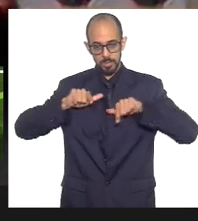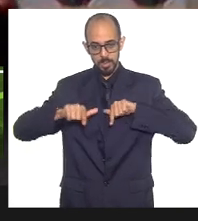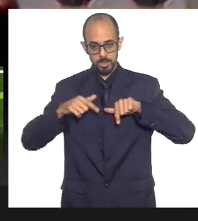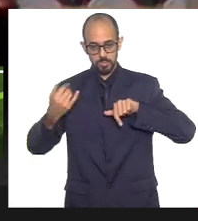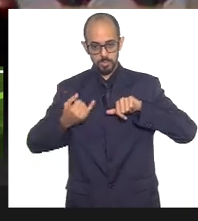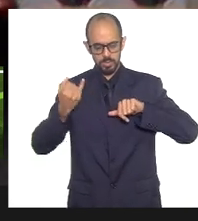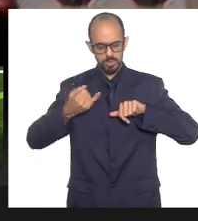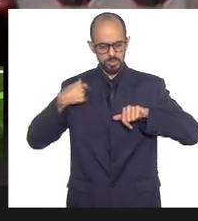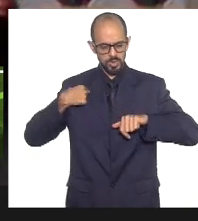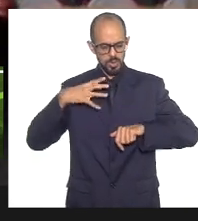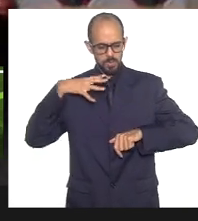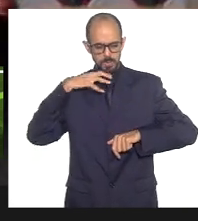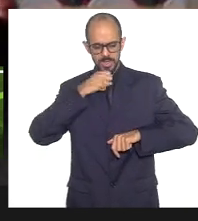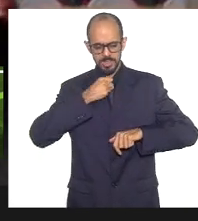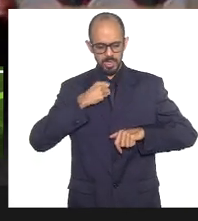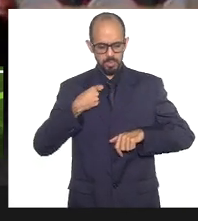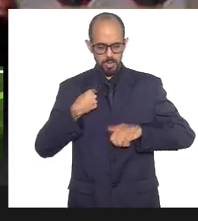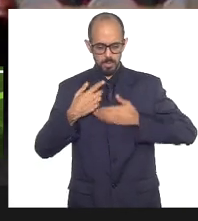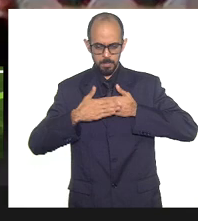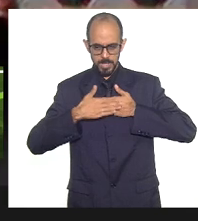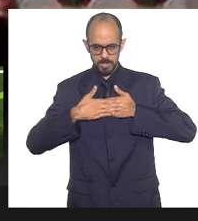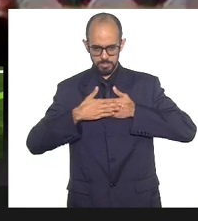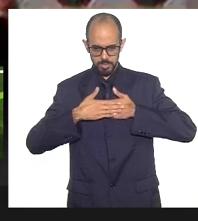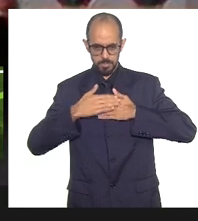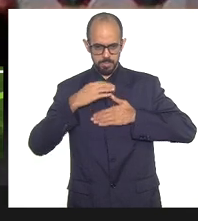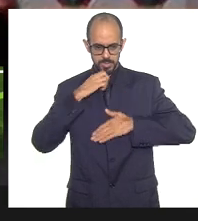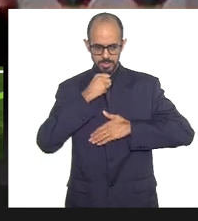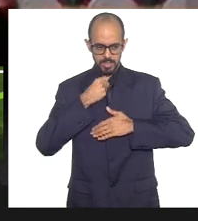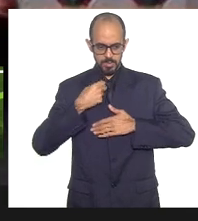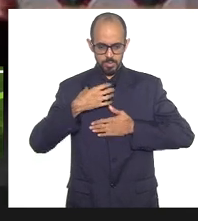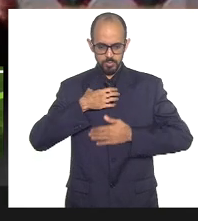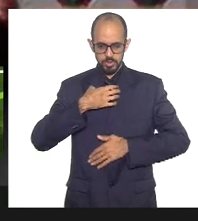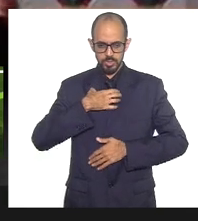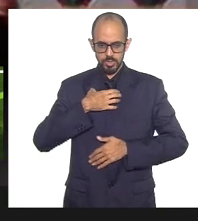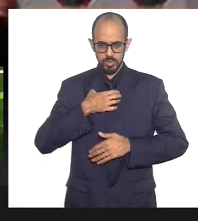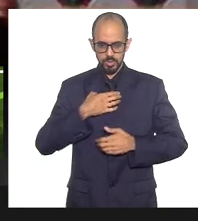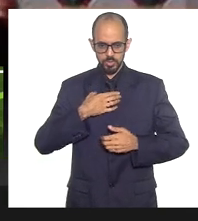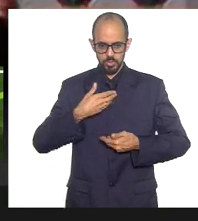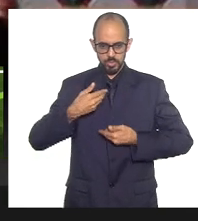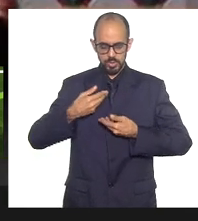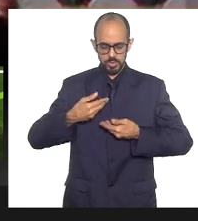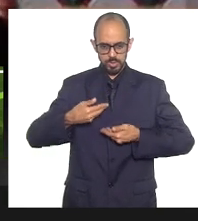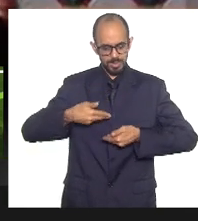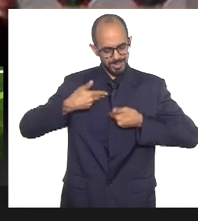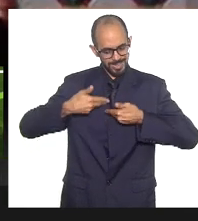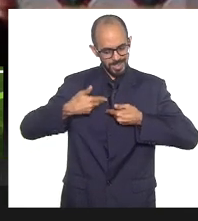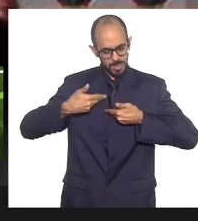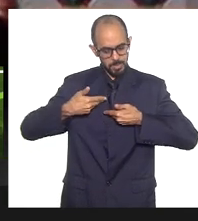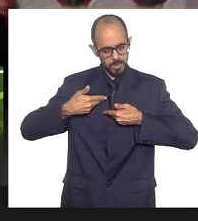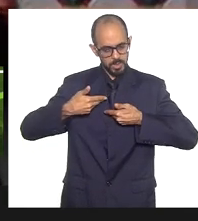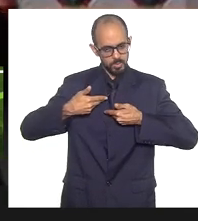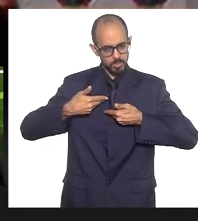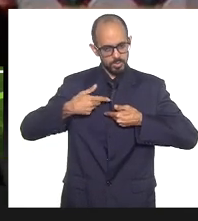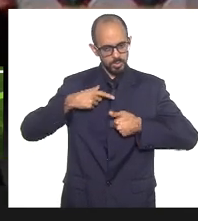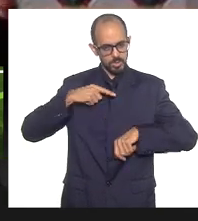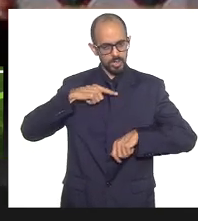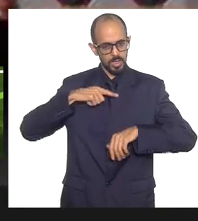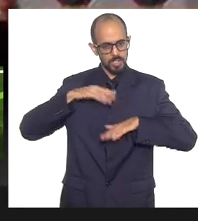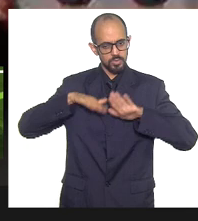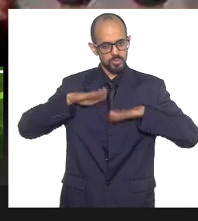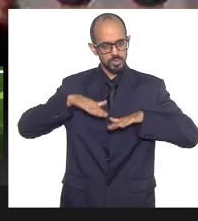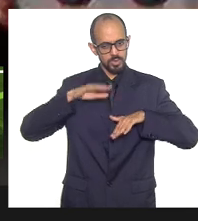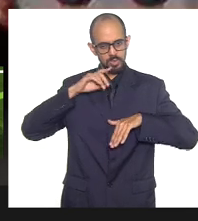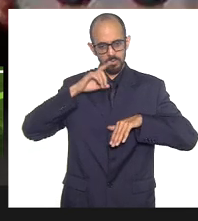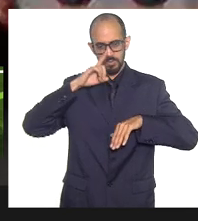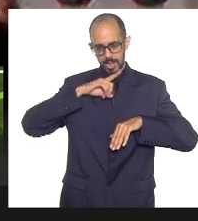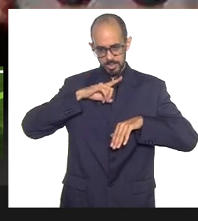eu vejo comigo mesma, às vezes é tratado até de forma jocosa e desrespeitosa, mas como eu não uso do meu